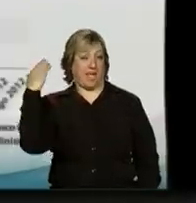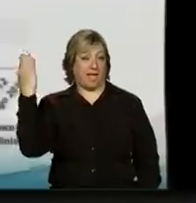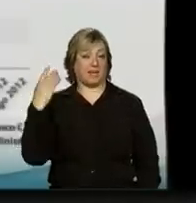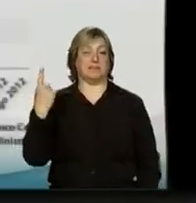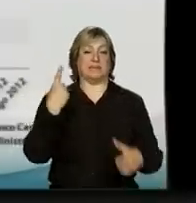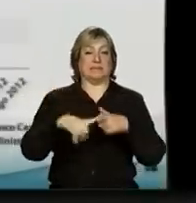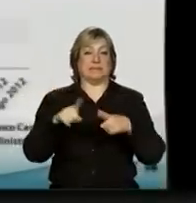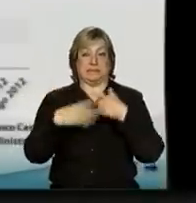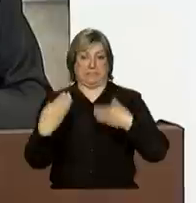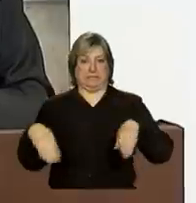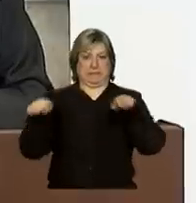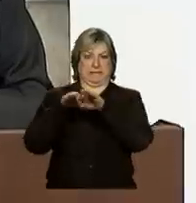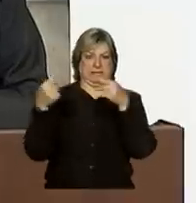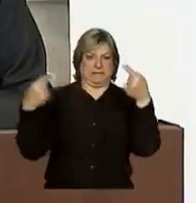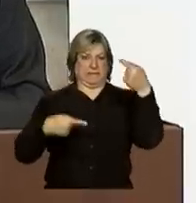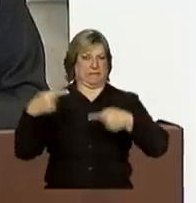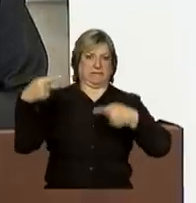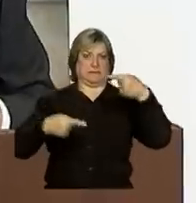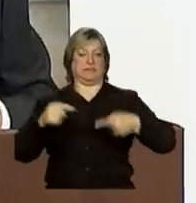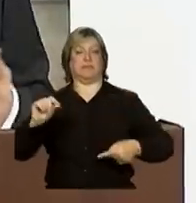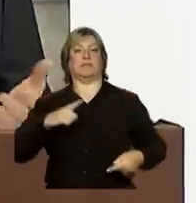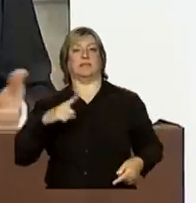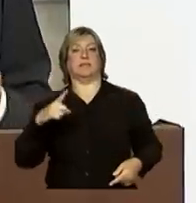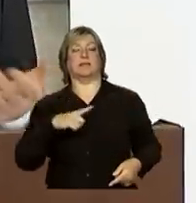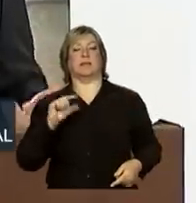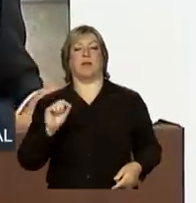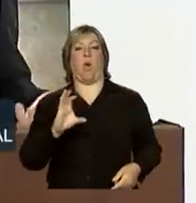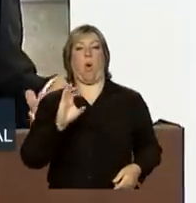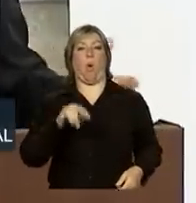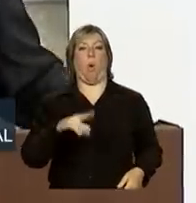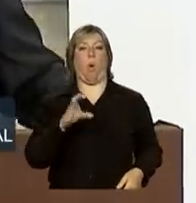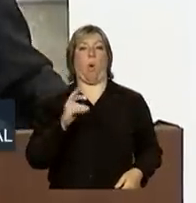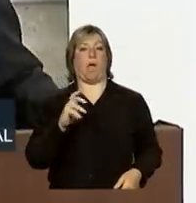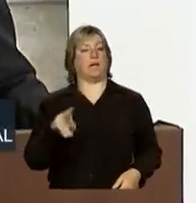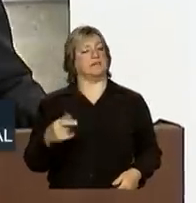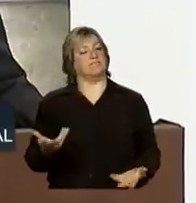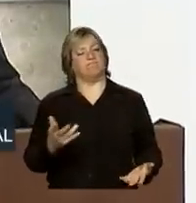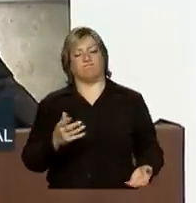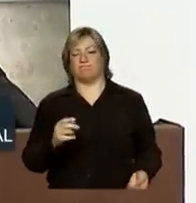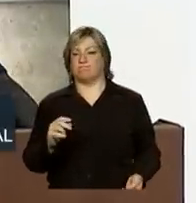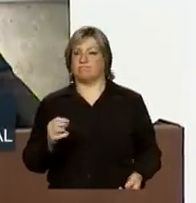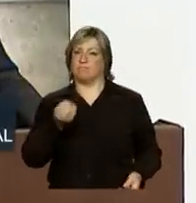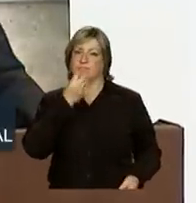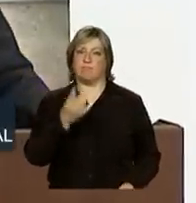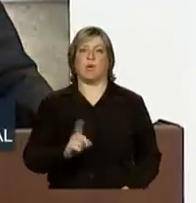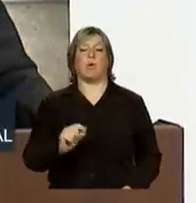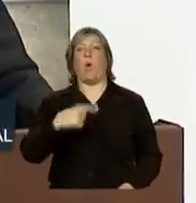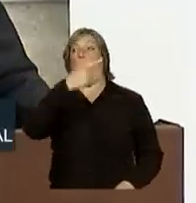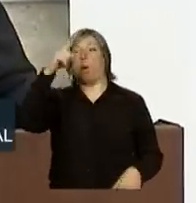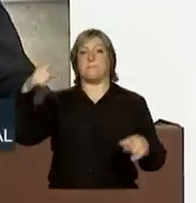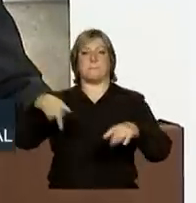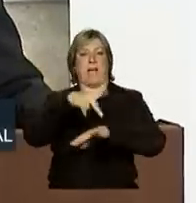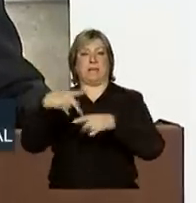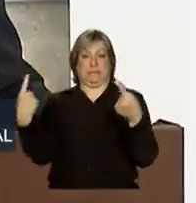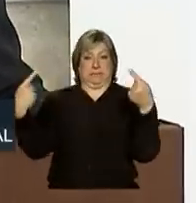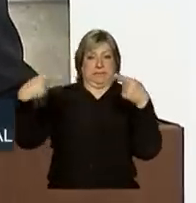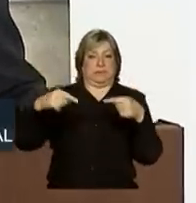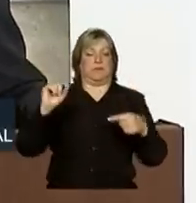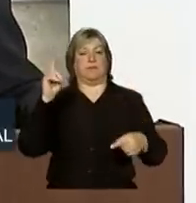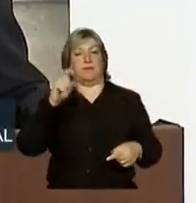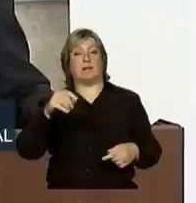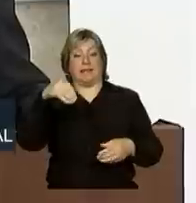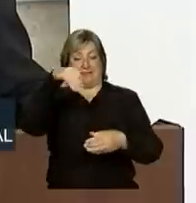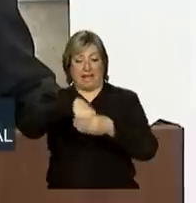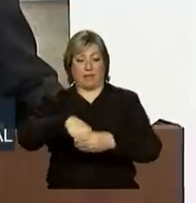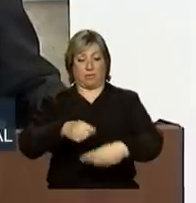a concorrência, eu diria até uma concorrência desleal de outros países, seja no mercado